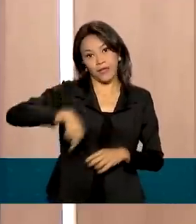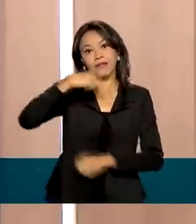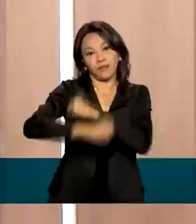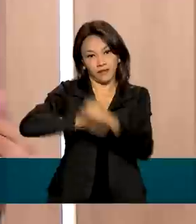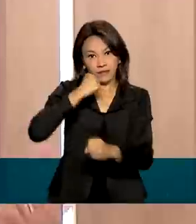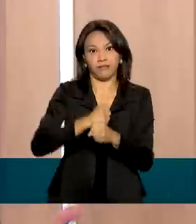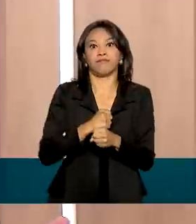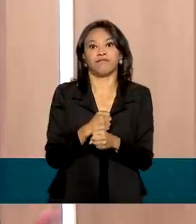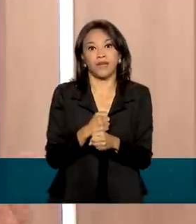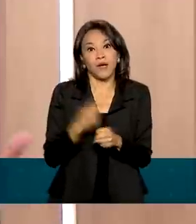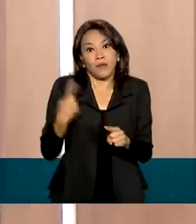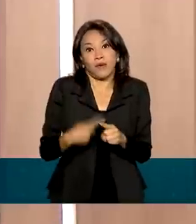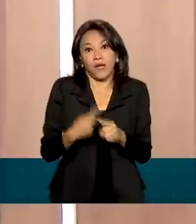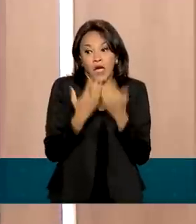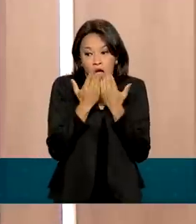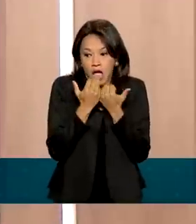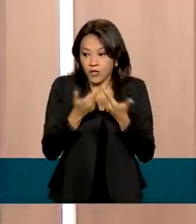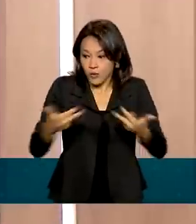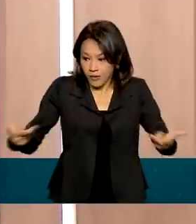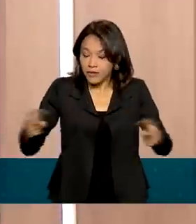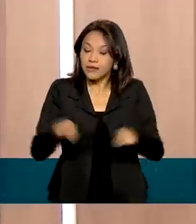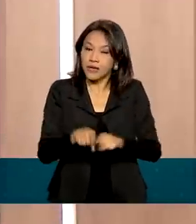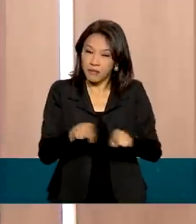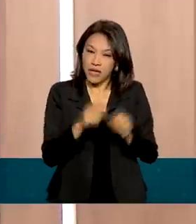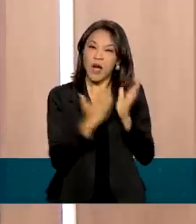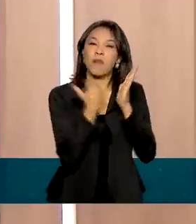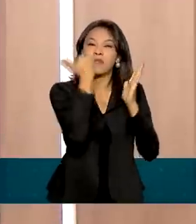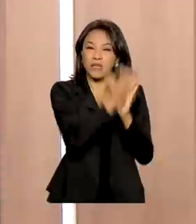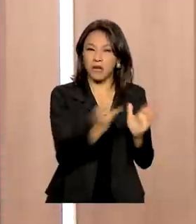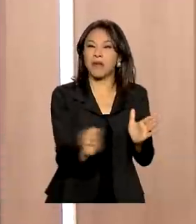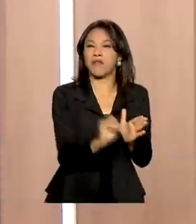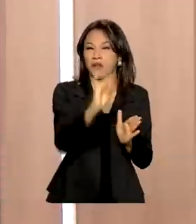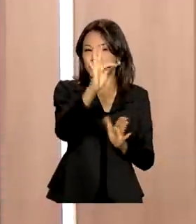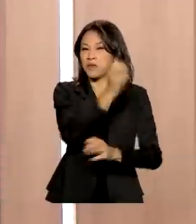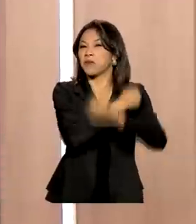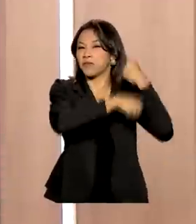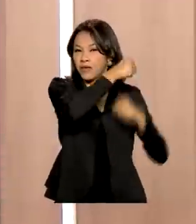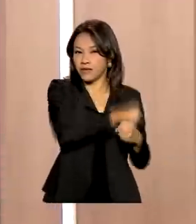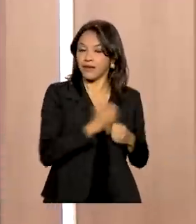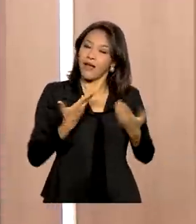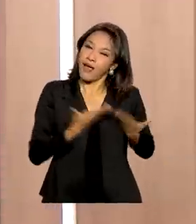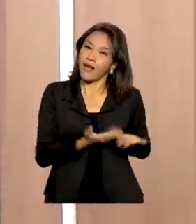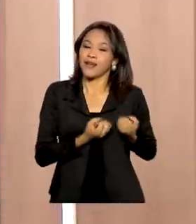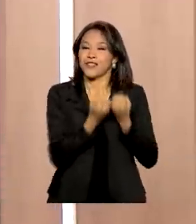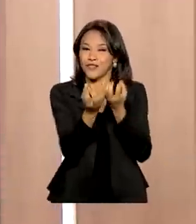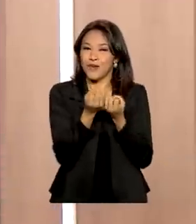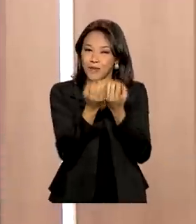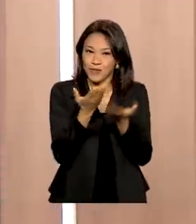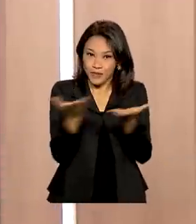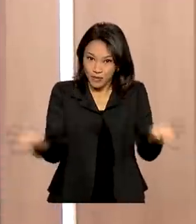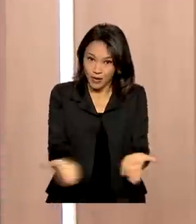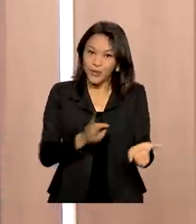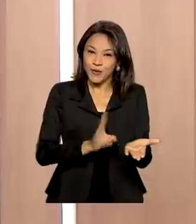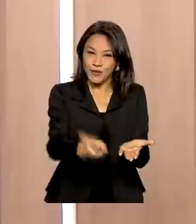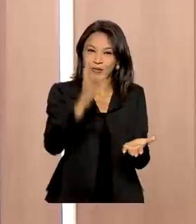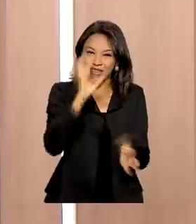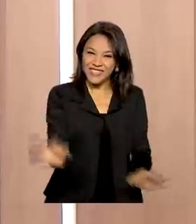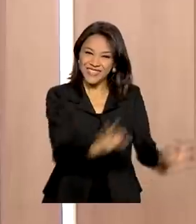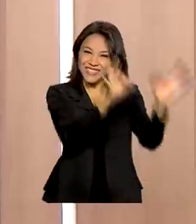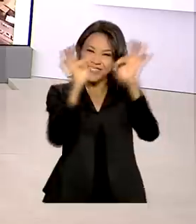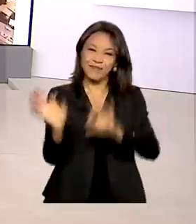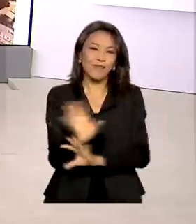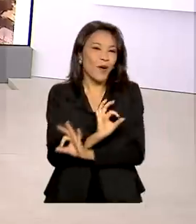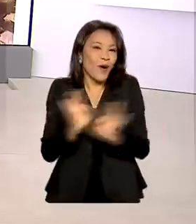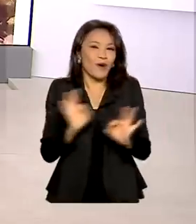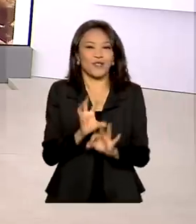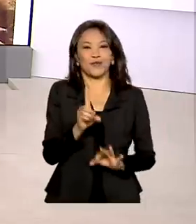uma vez que os alimentos também contribuíram para a inflação em 2021. Essa é a informação que nós tínhamos para hoje. Continue conosco e tenha um ótimo